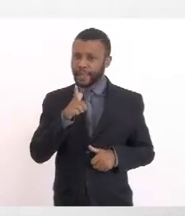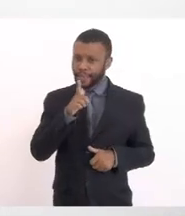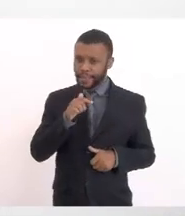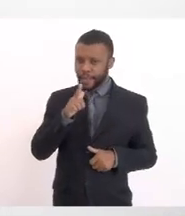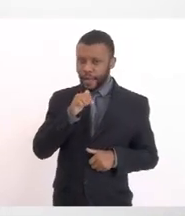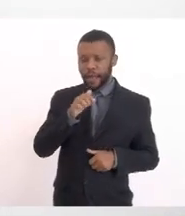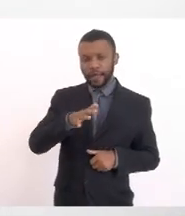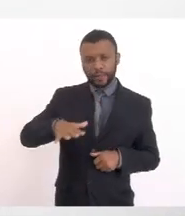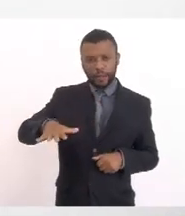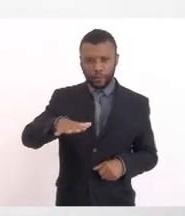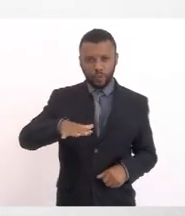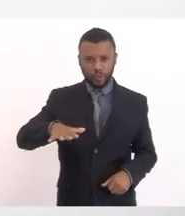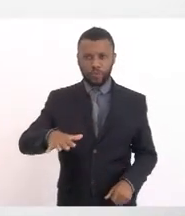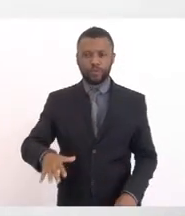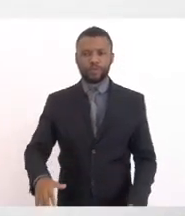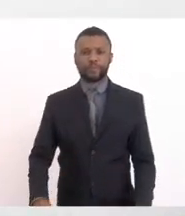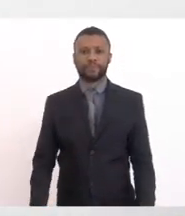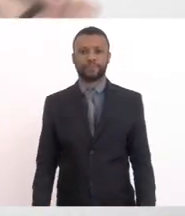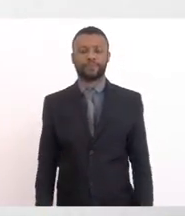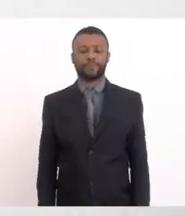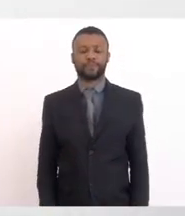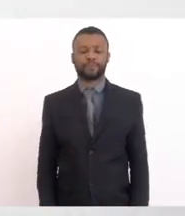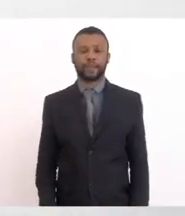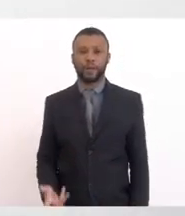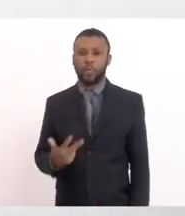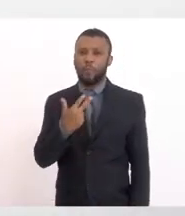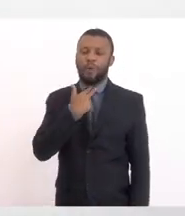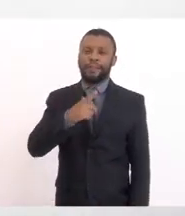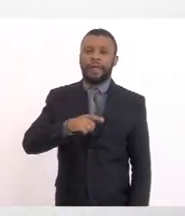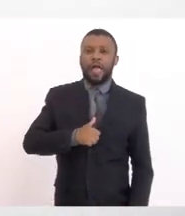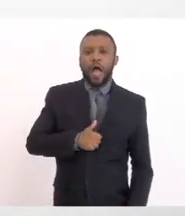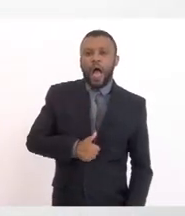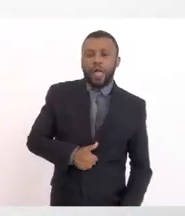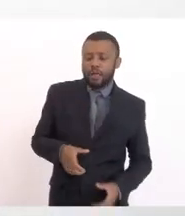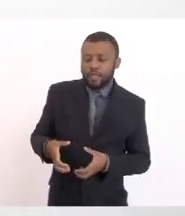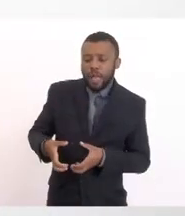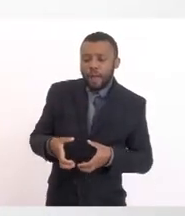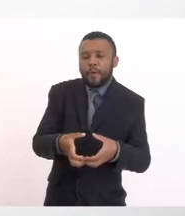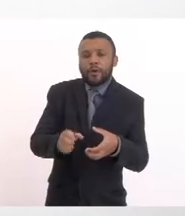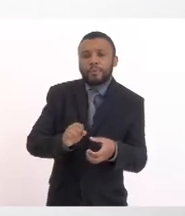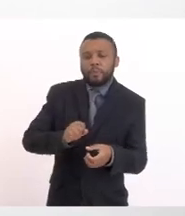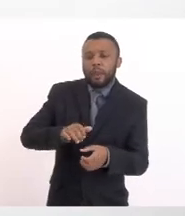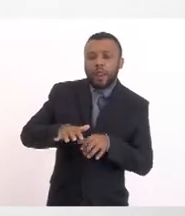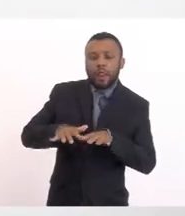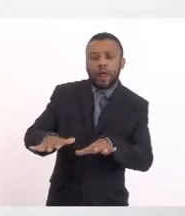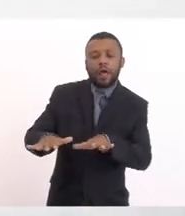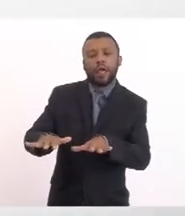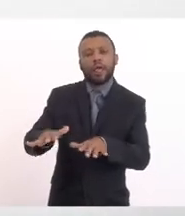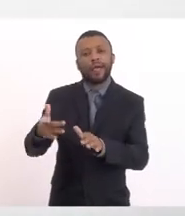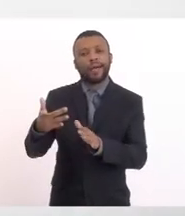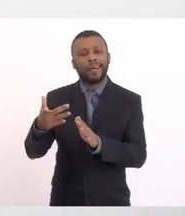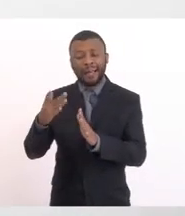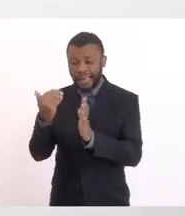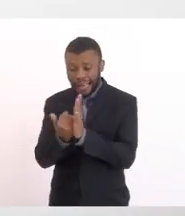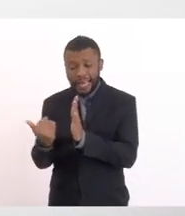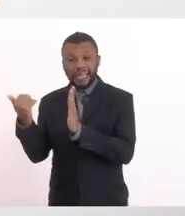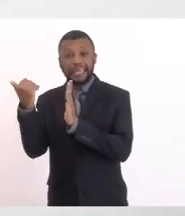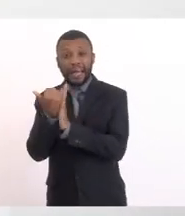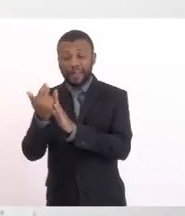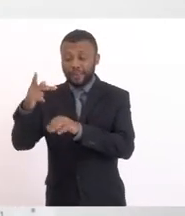Para a salubridade É o aporte de nutrientes Não pode ter aporte de esgoto Não pode ter aporte excessivo De sedimentos Que causam o assoreamento